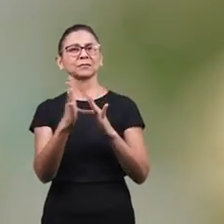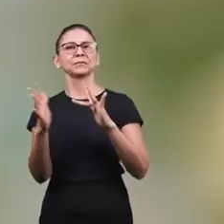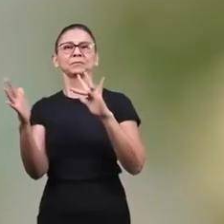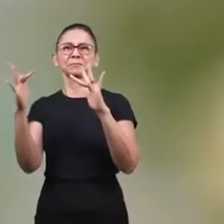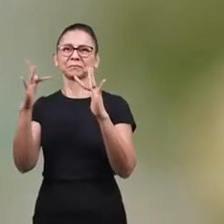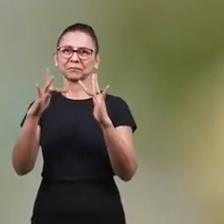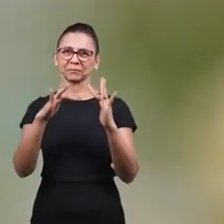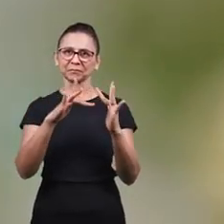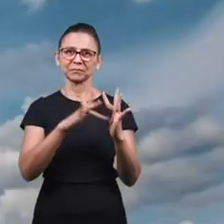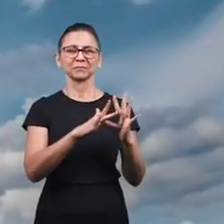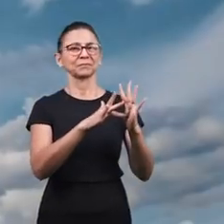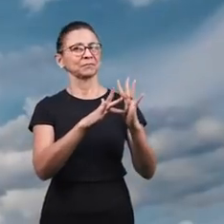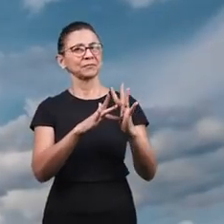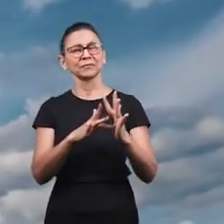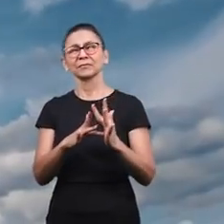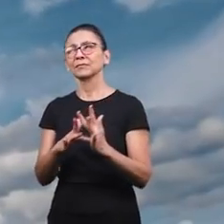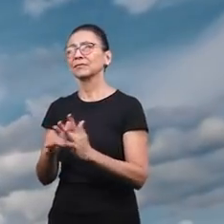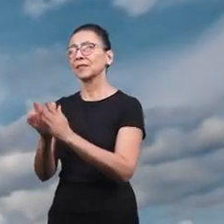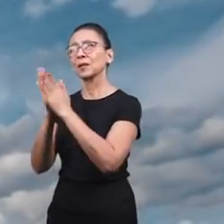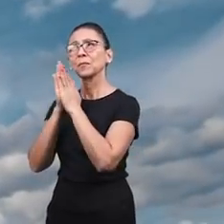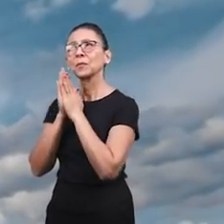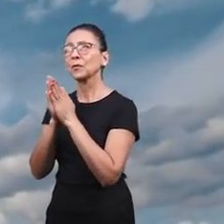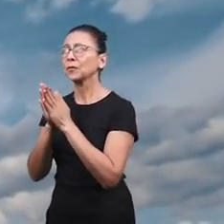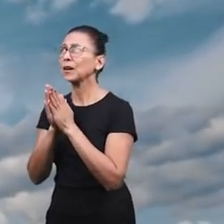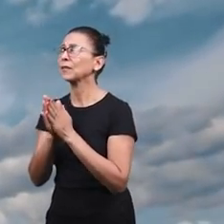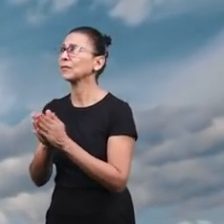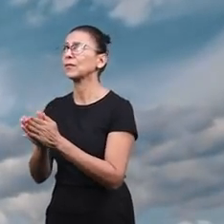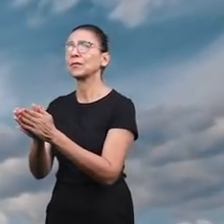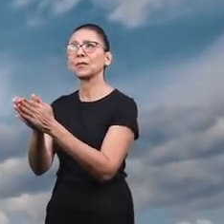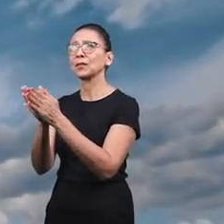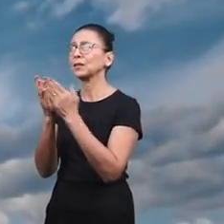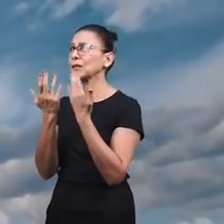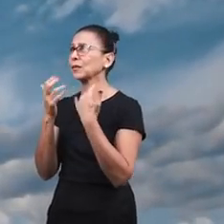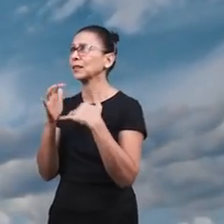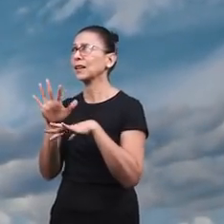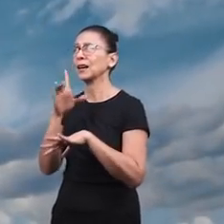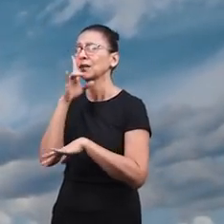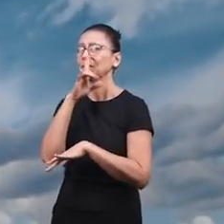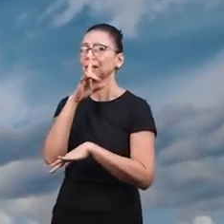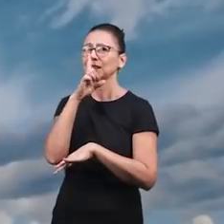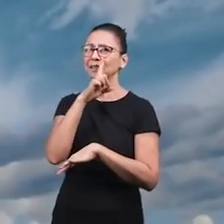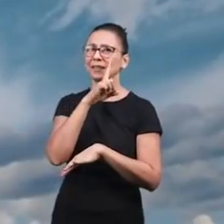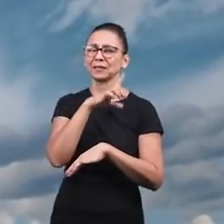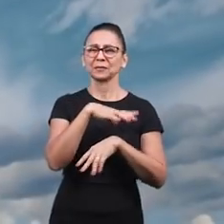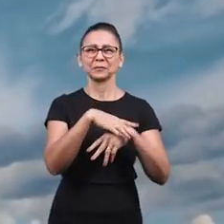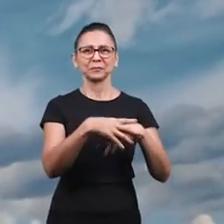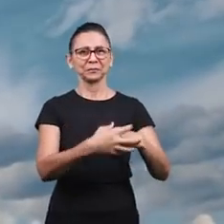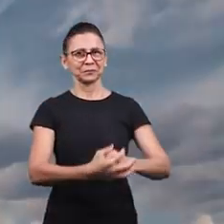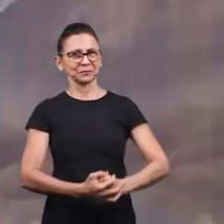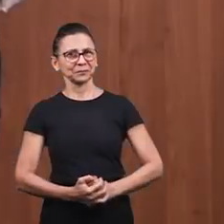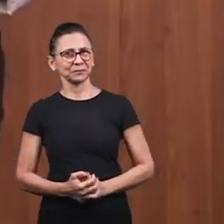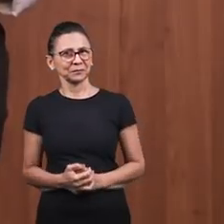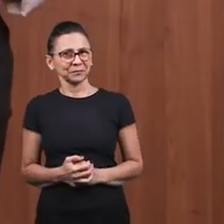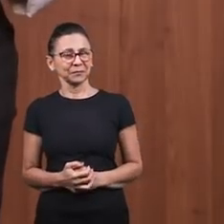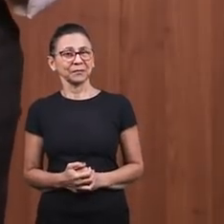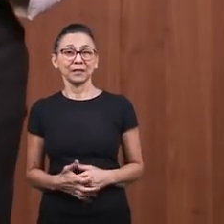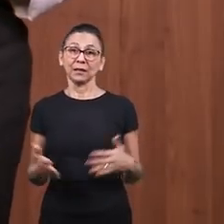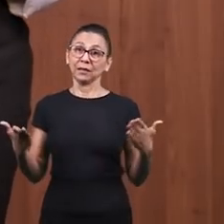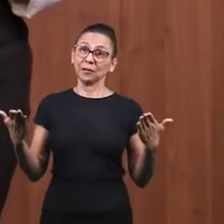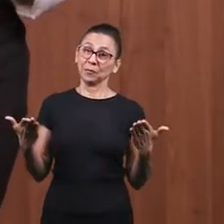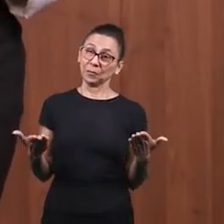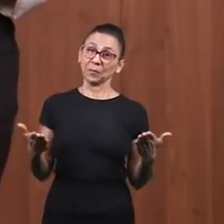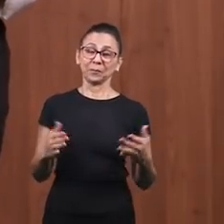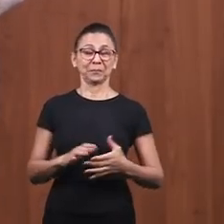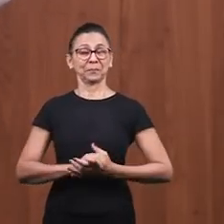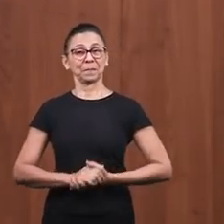Jesus Não quero, não quero falhar Bem, e como